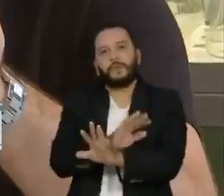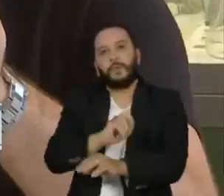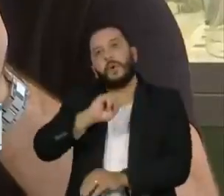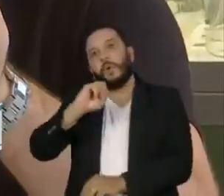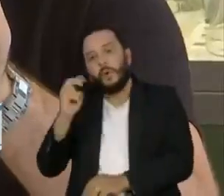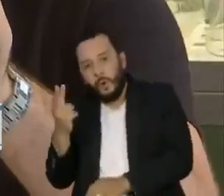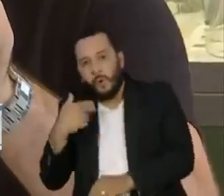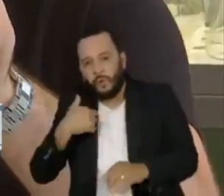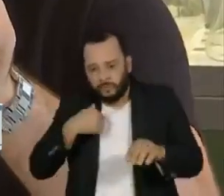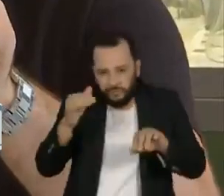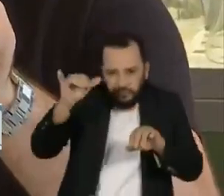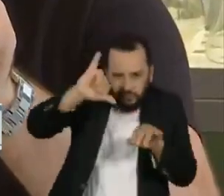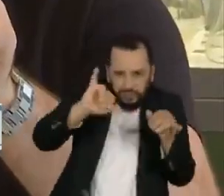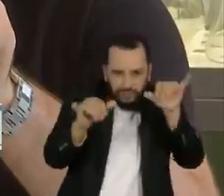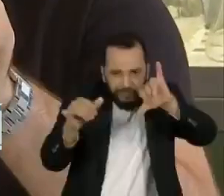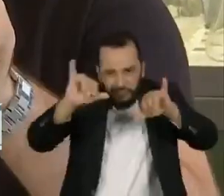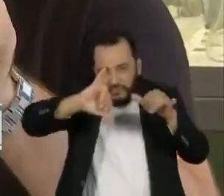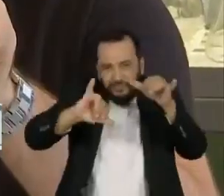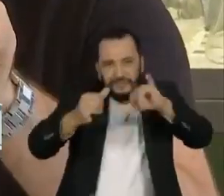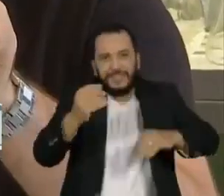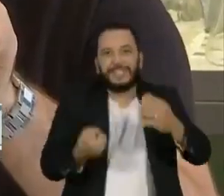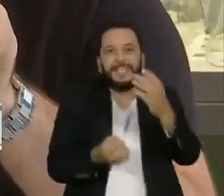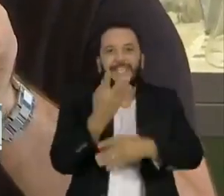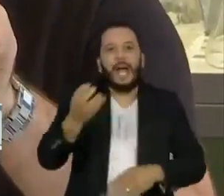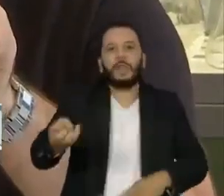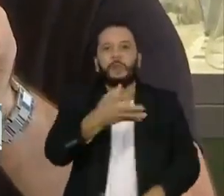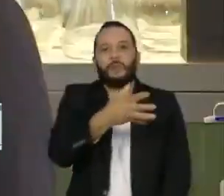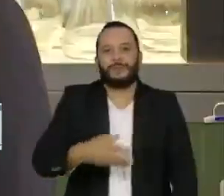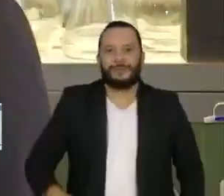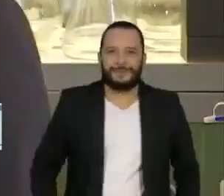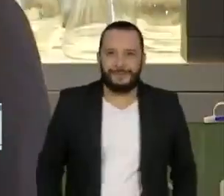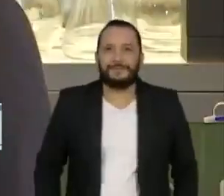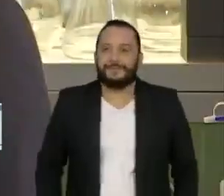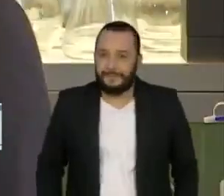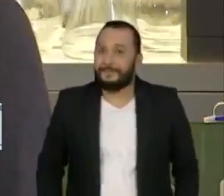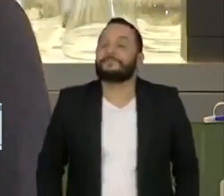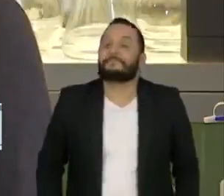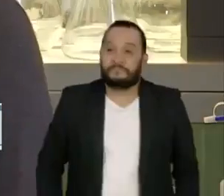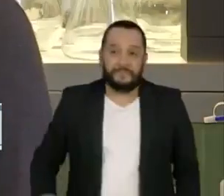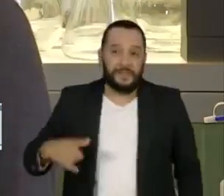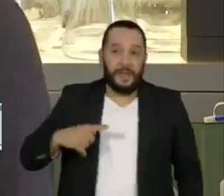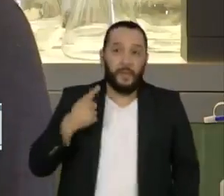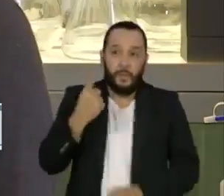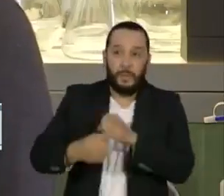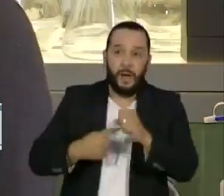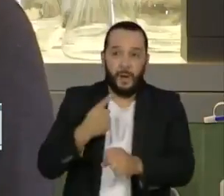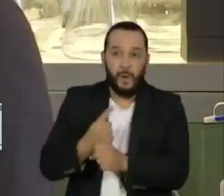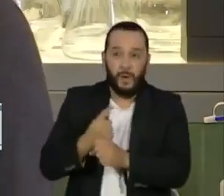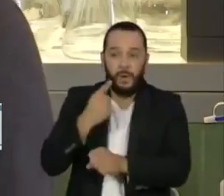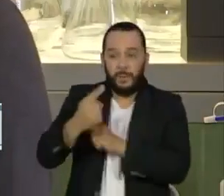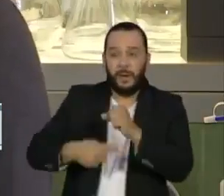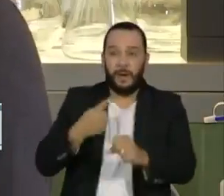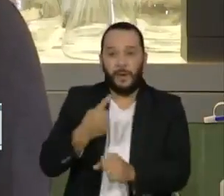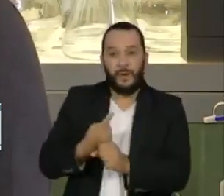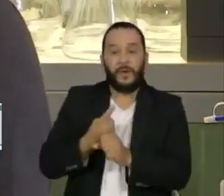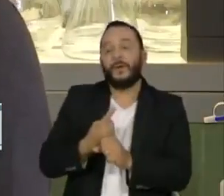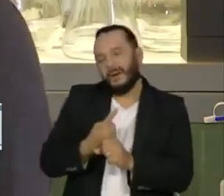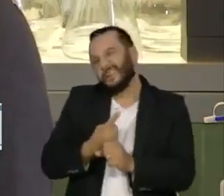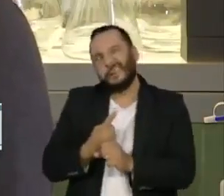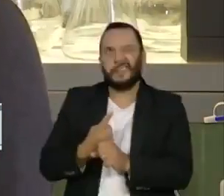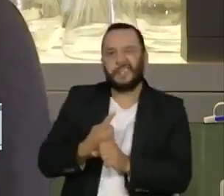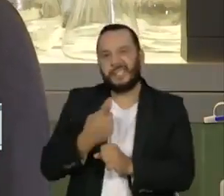ou se aventurar numa autodescoberta olfativa. A gente passa essa uma hora, uma hora e pouco juntos, entendendo